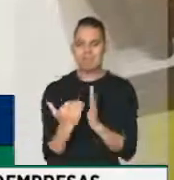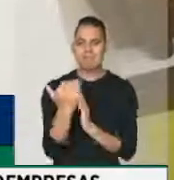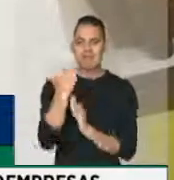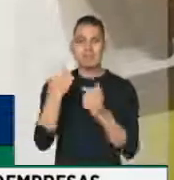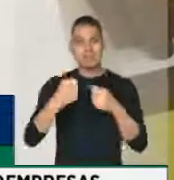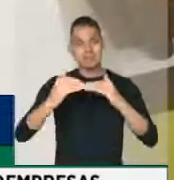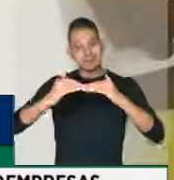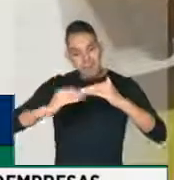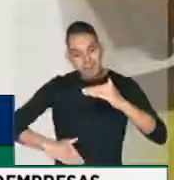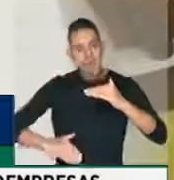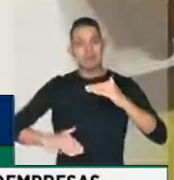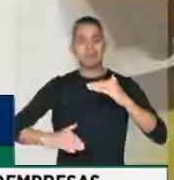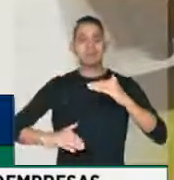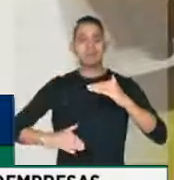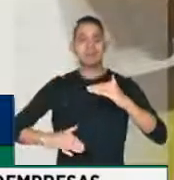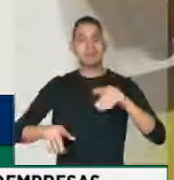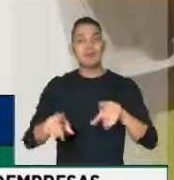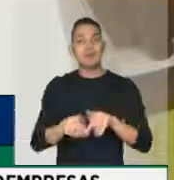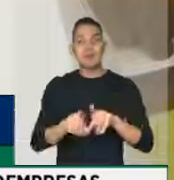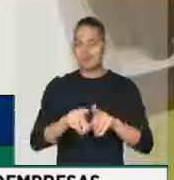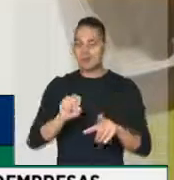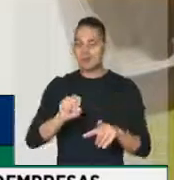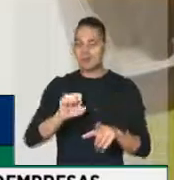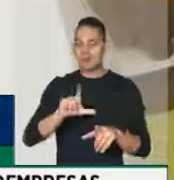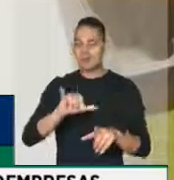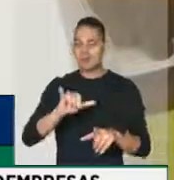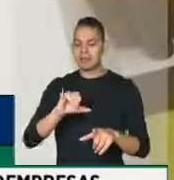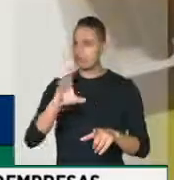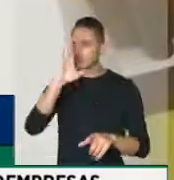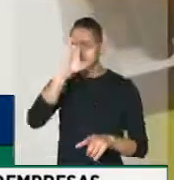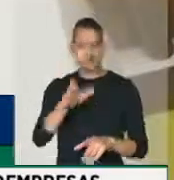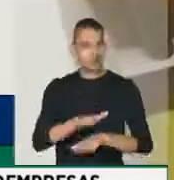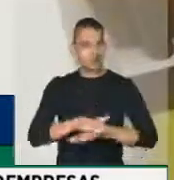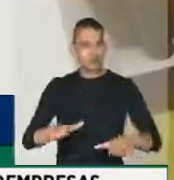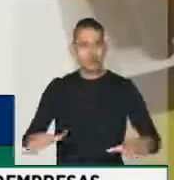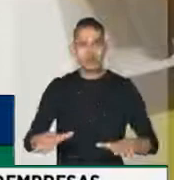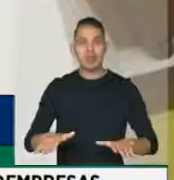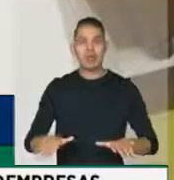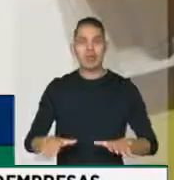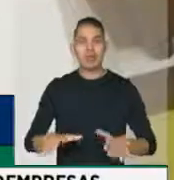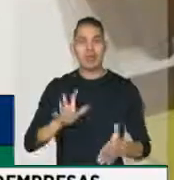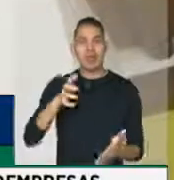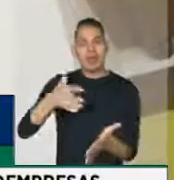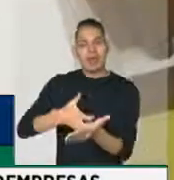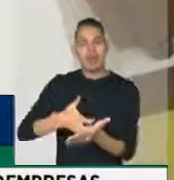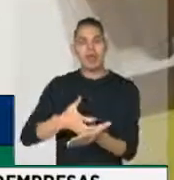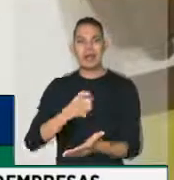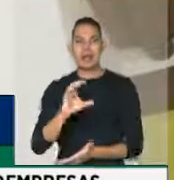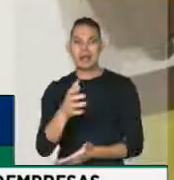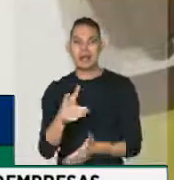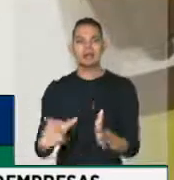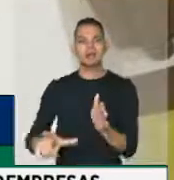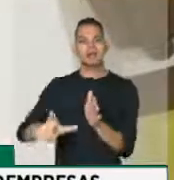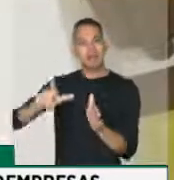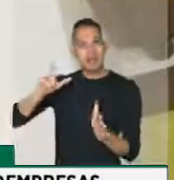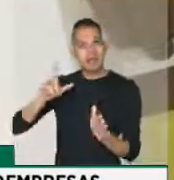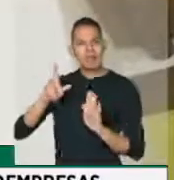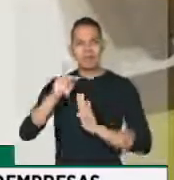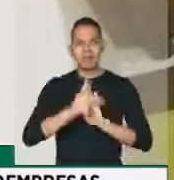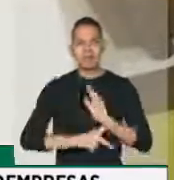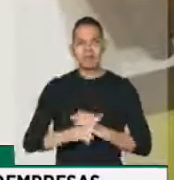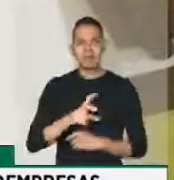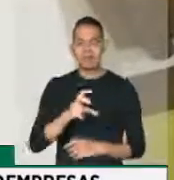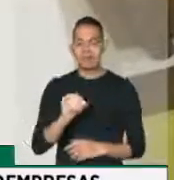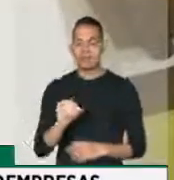máximo, nesse momento, a própria taxa exclusivamente. A própria quantidade de crédito, que era originalmente no projeto de